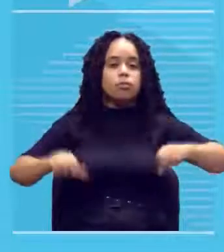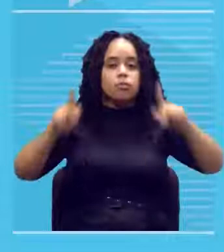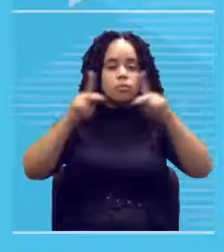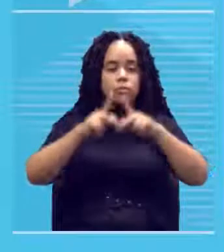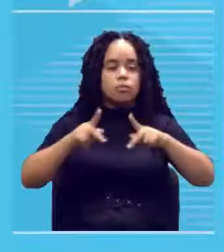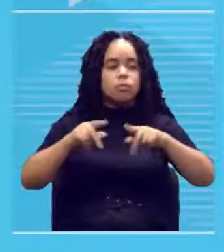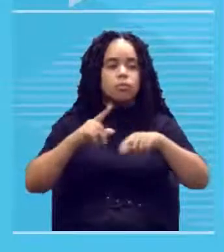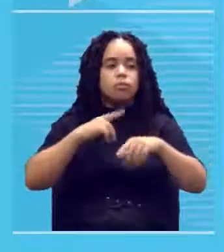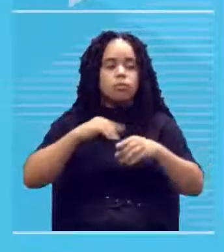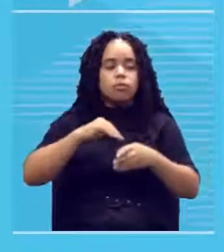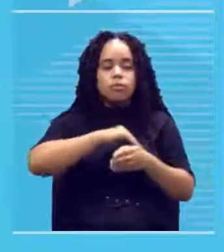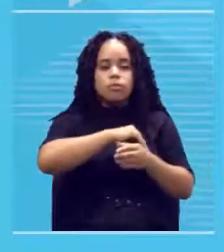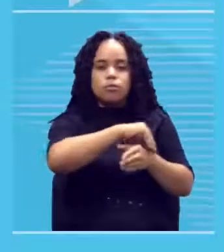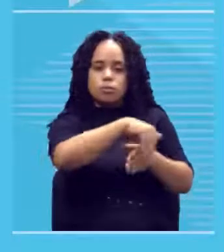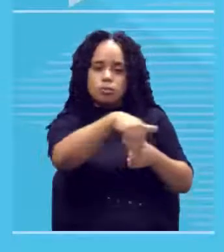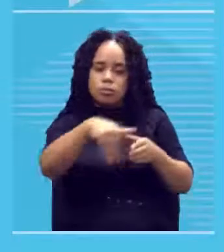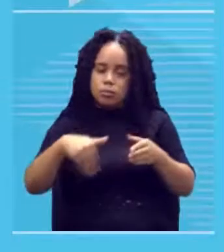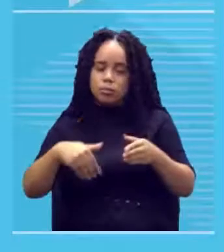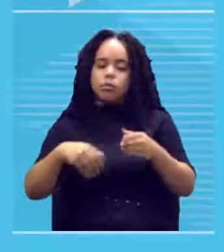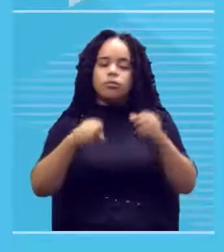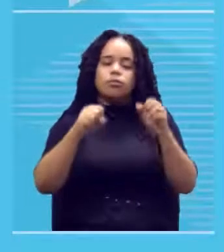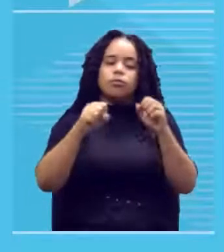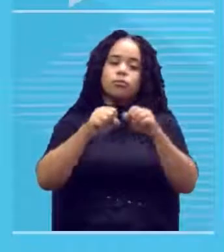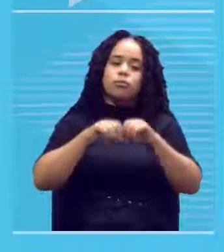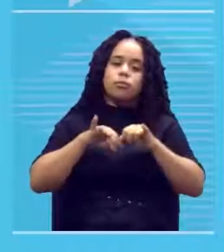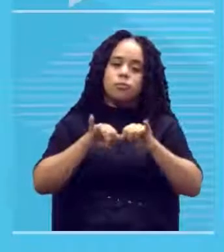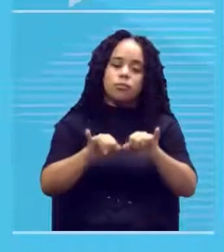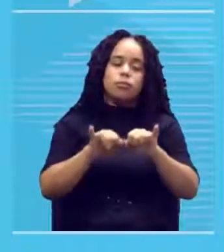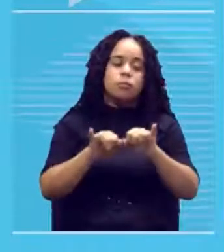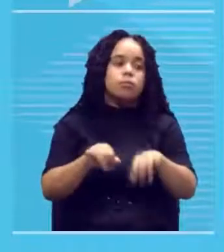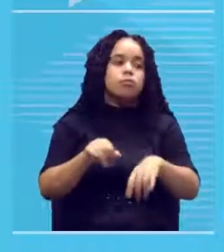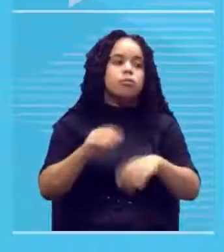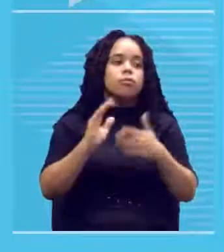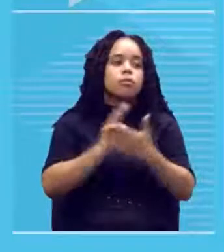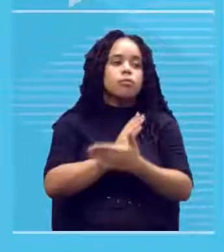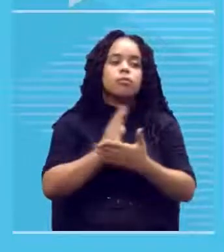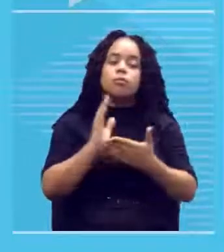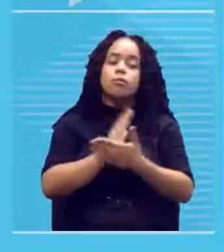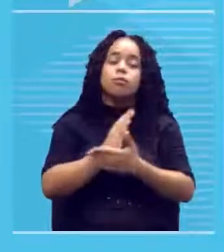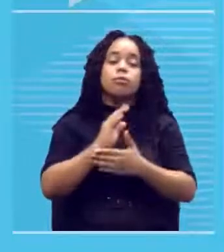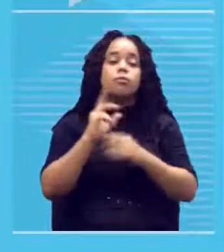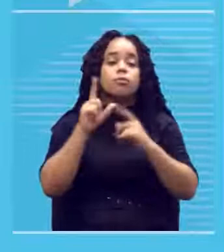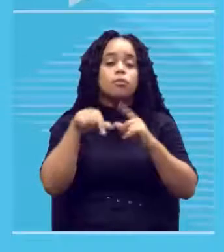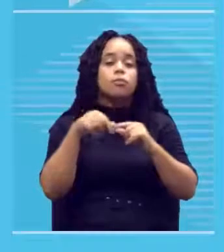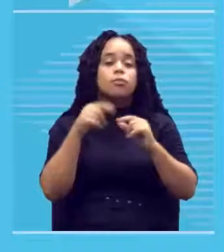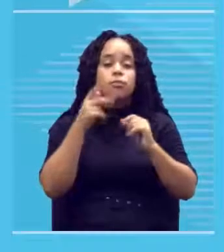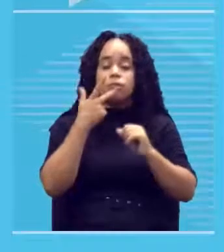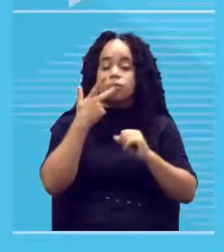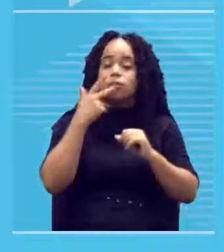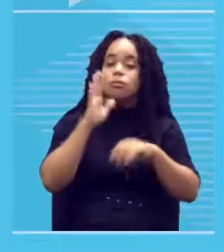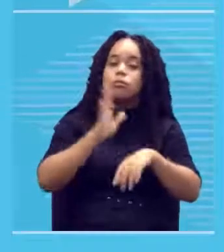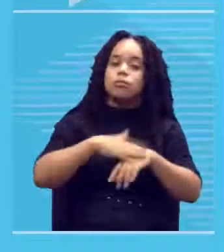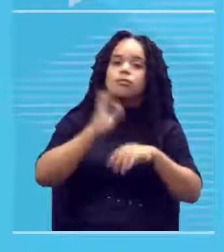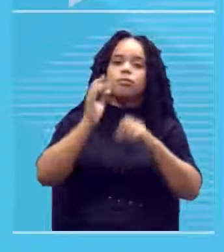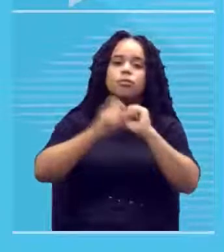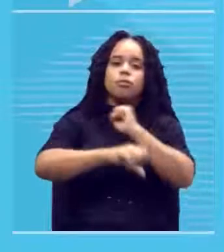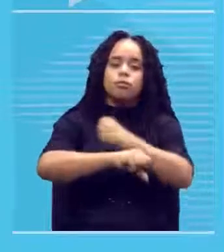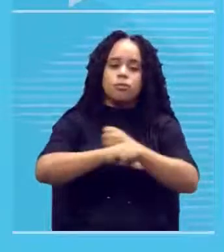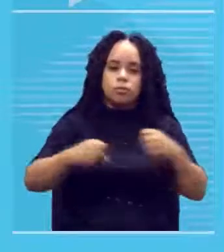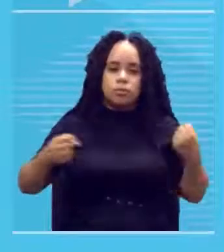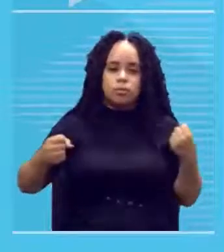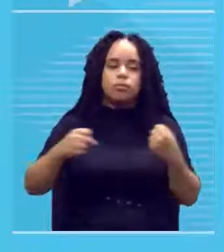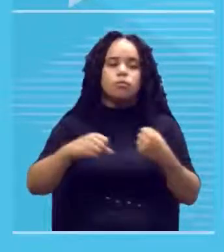para o lado de fora do supermercado sendo considerado por alguns o maior painel desse tipo no mundo